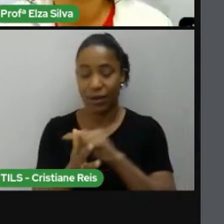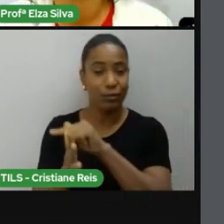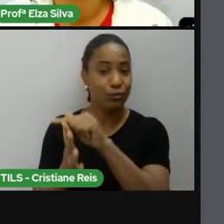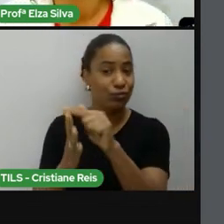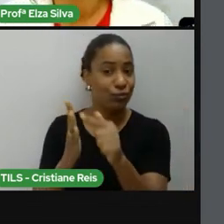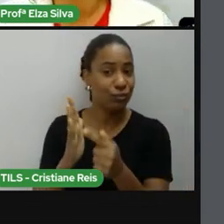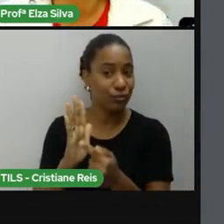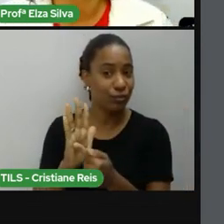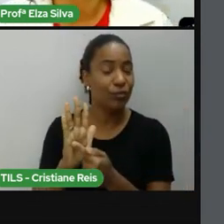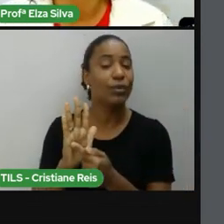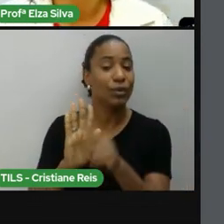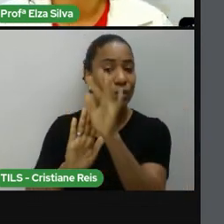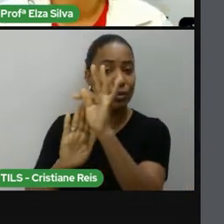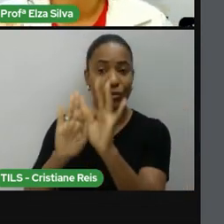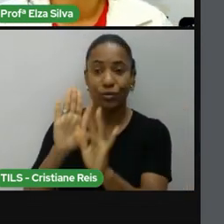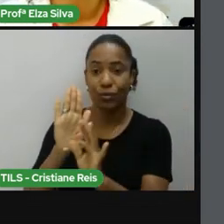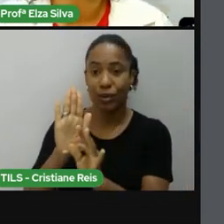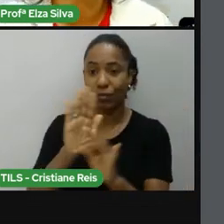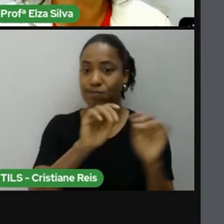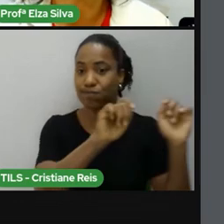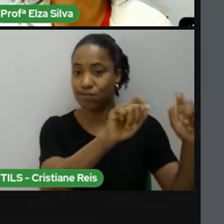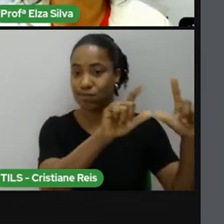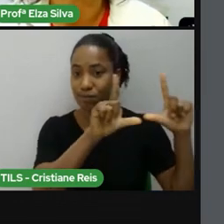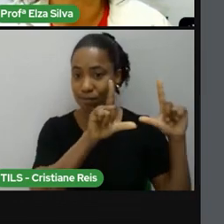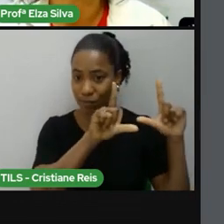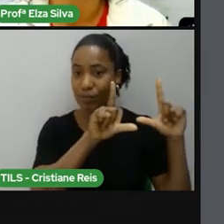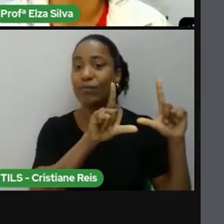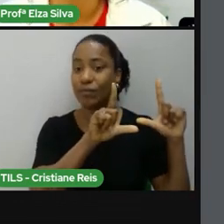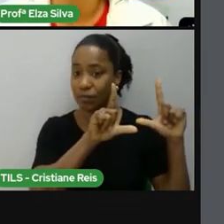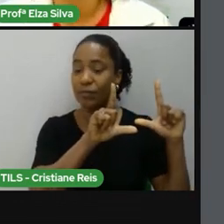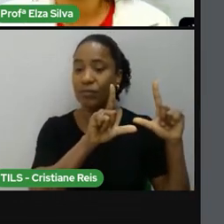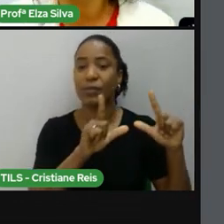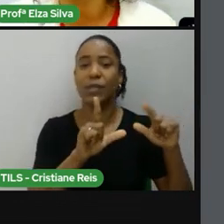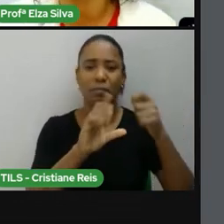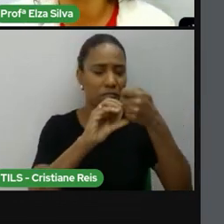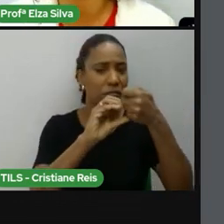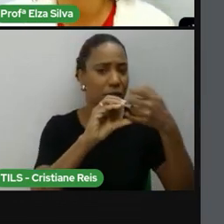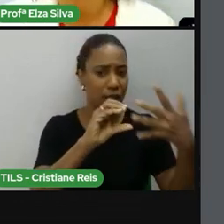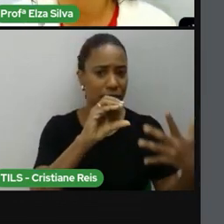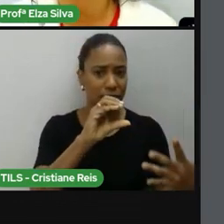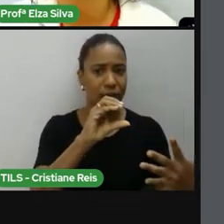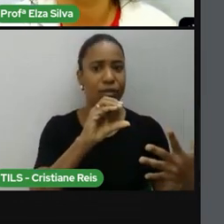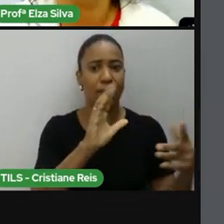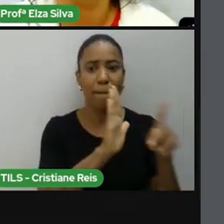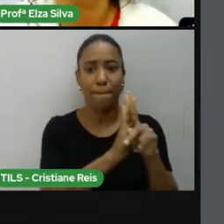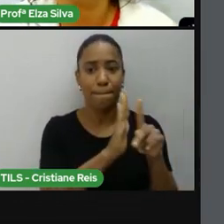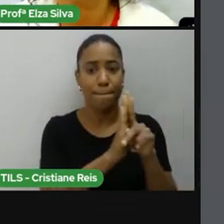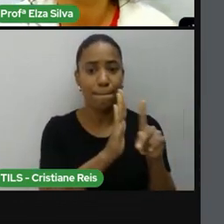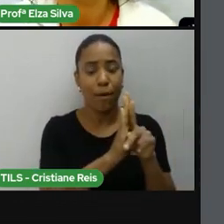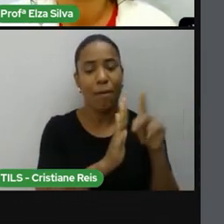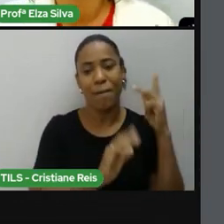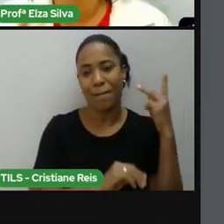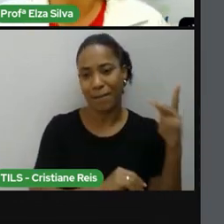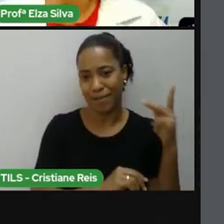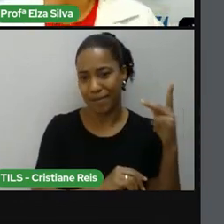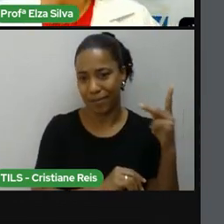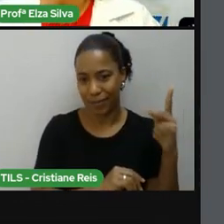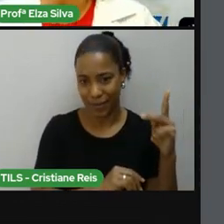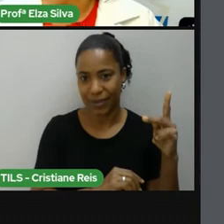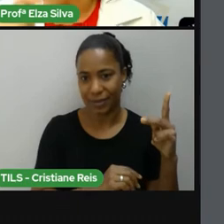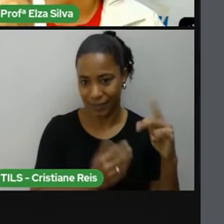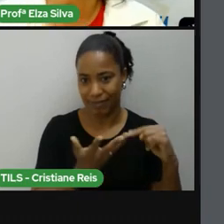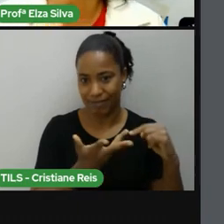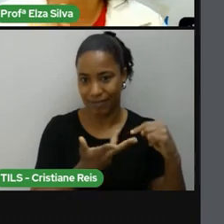que tem peculiaridades que tem características muito próprias justamente